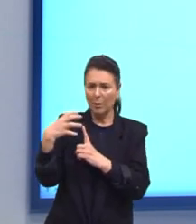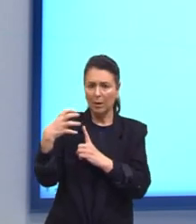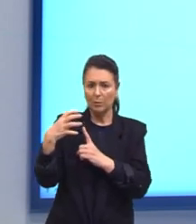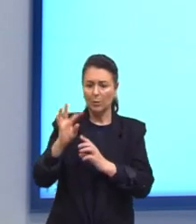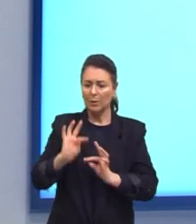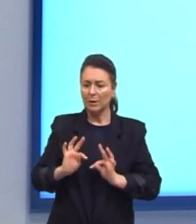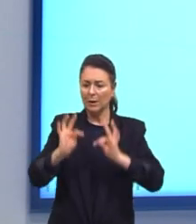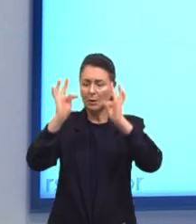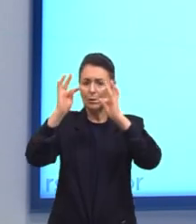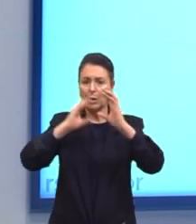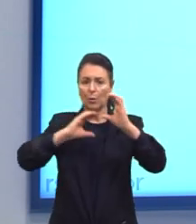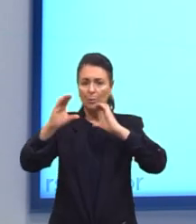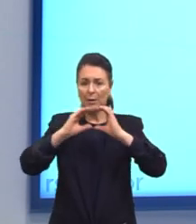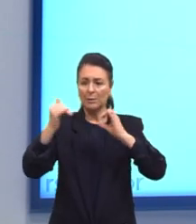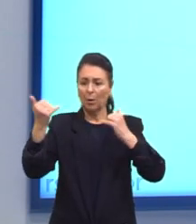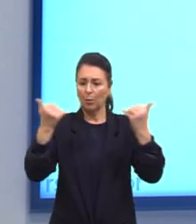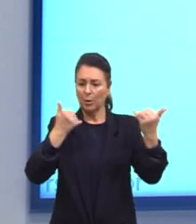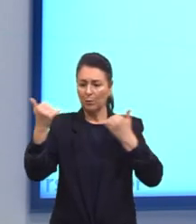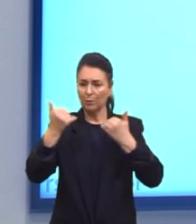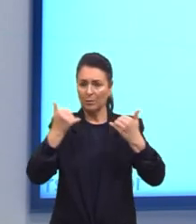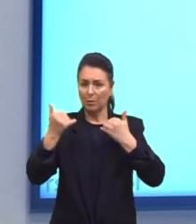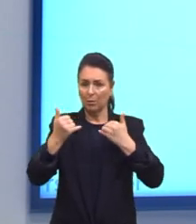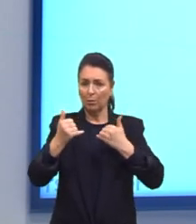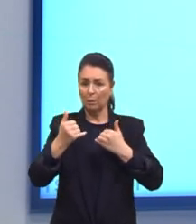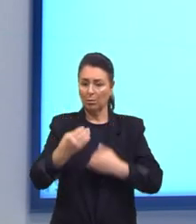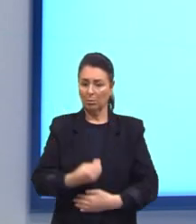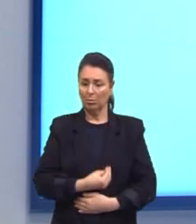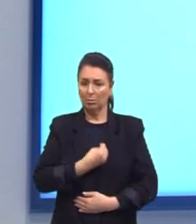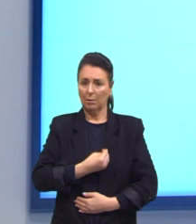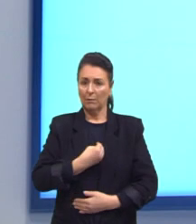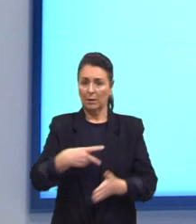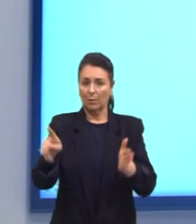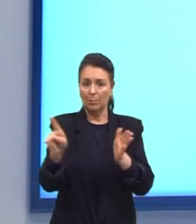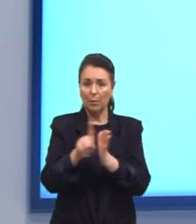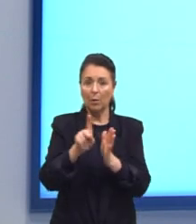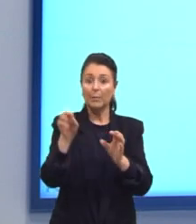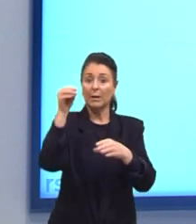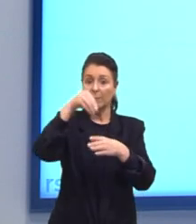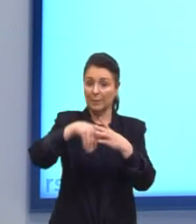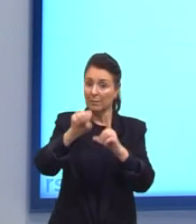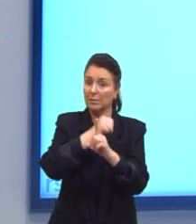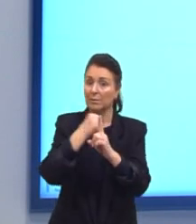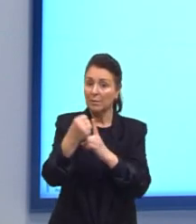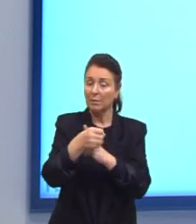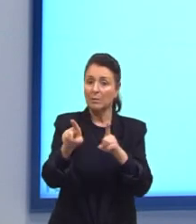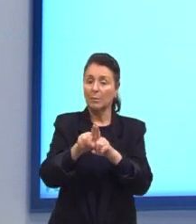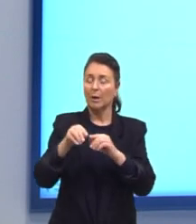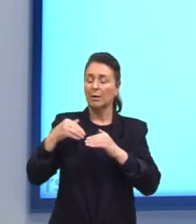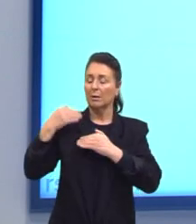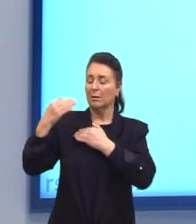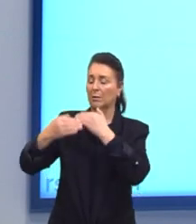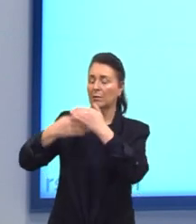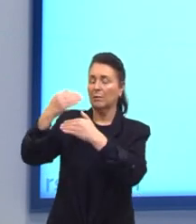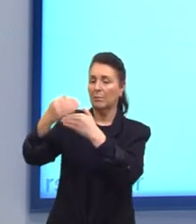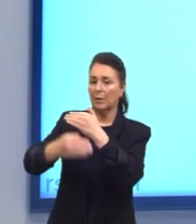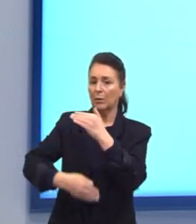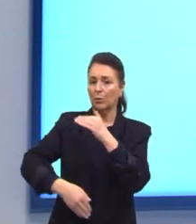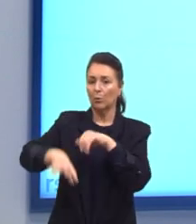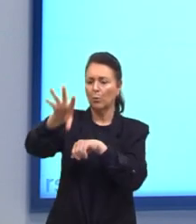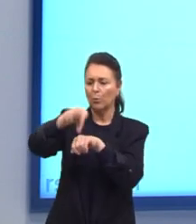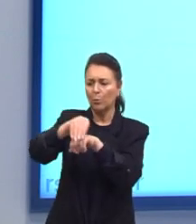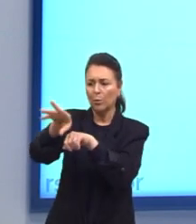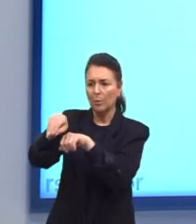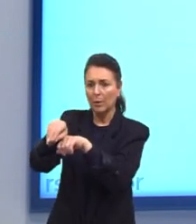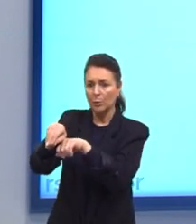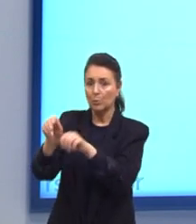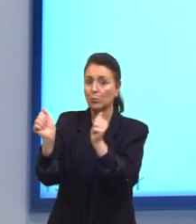da informação Na sua vida pessoal E social No seu desenvolvimento Do conhecimento Associando A